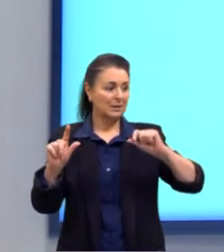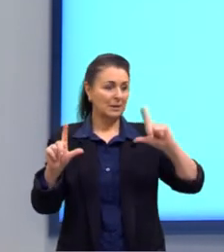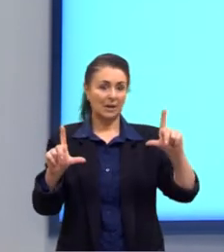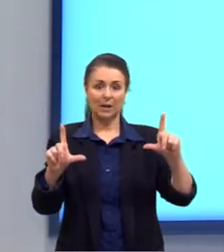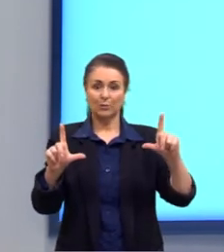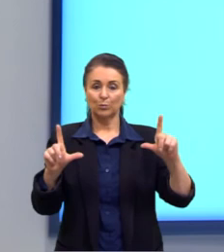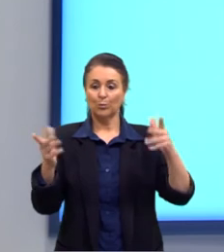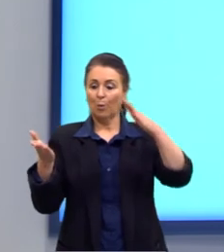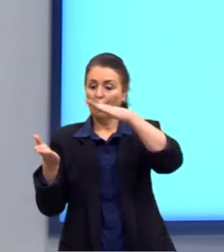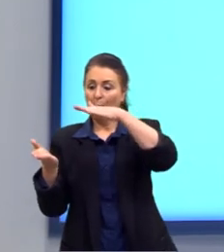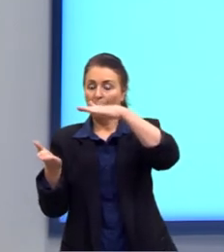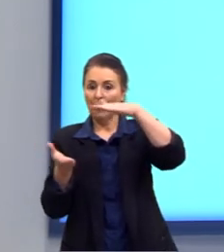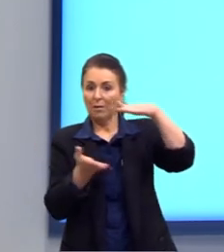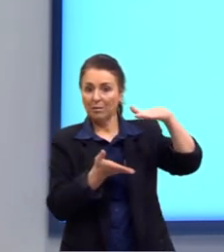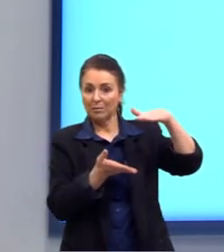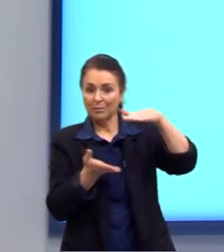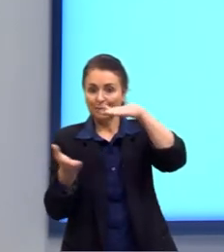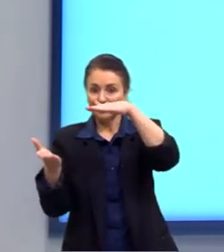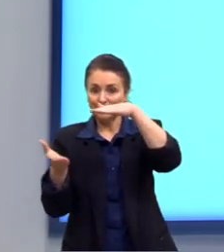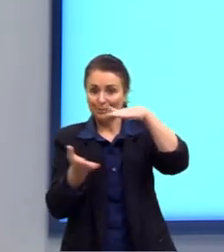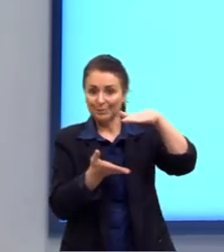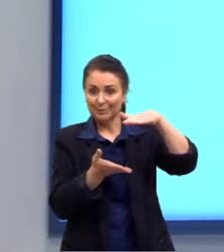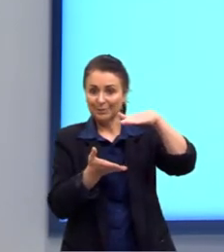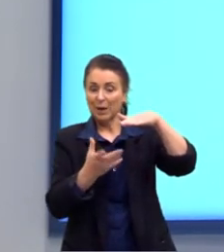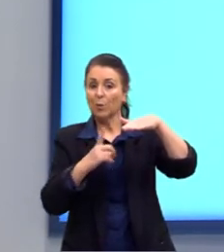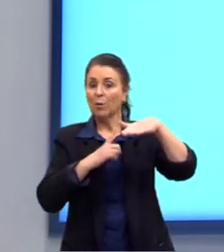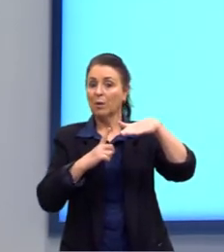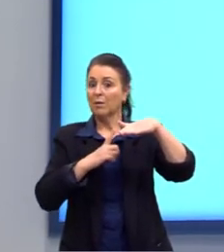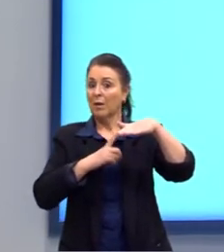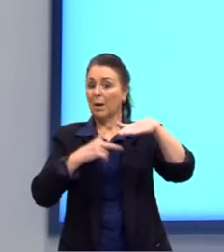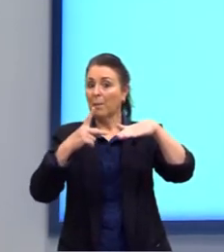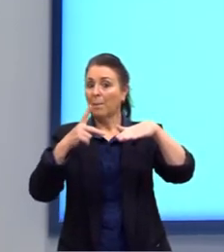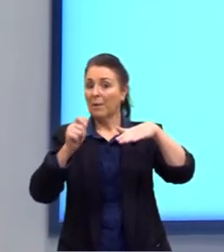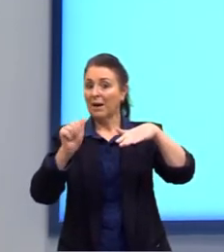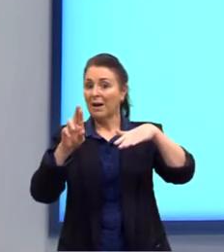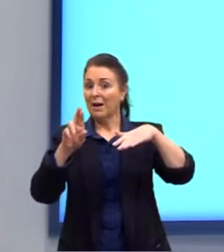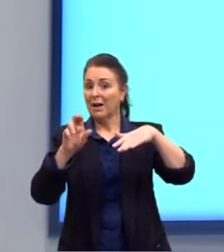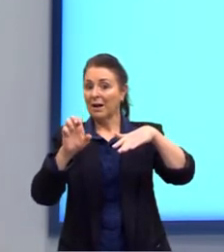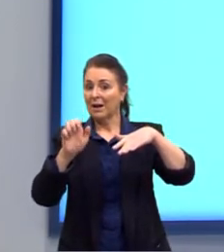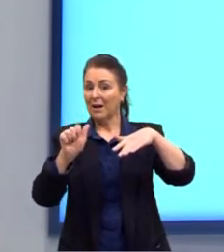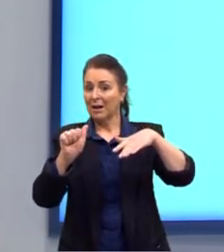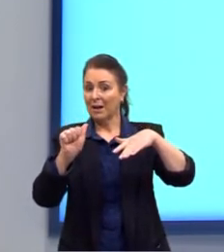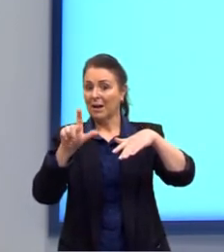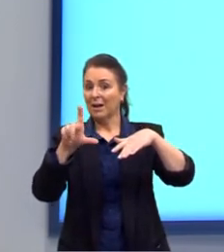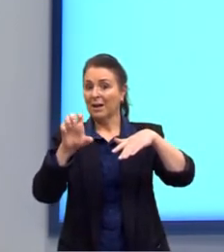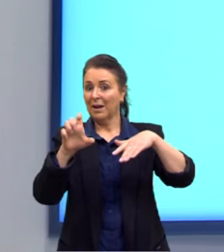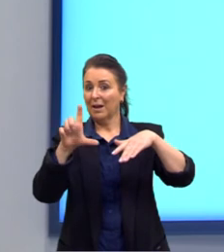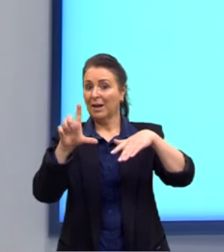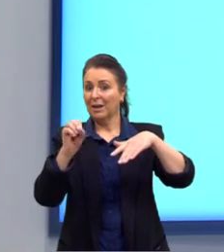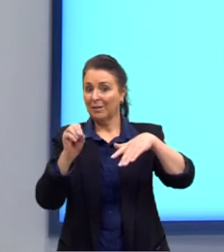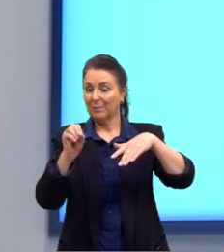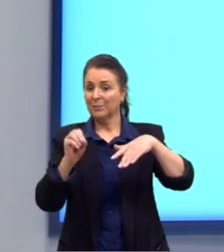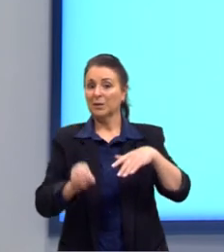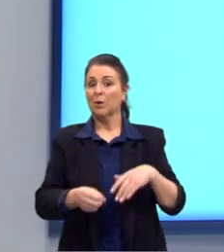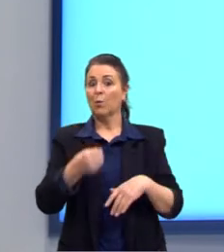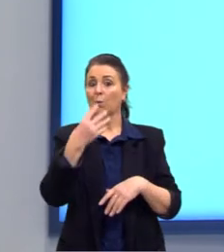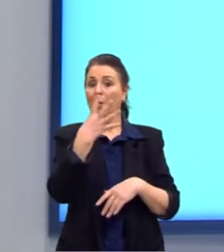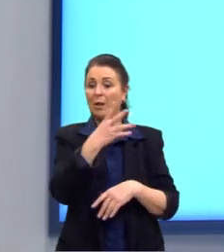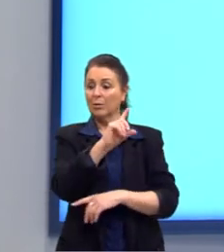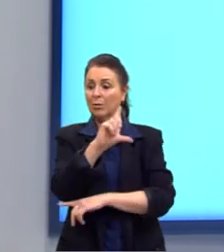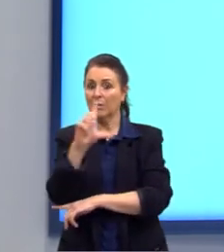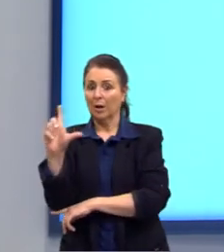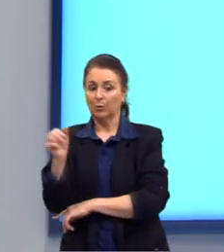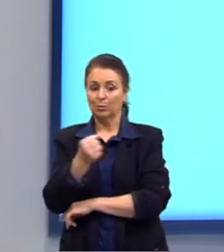paralelos, né, gente? E quando nós temos, então, uma figura formada por quatro lados, sendo que